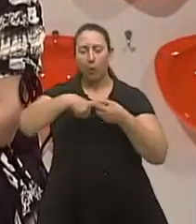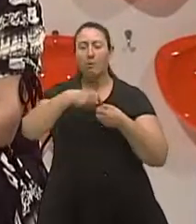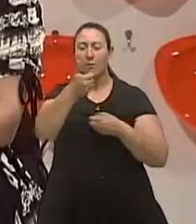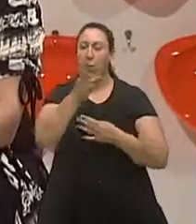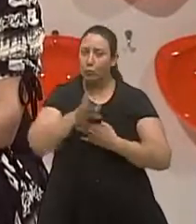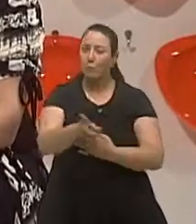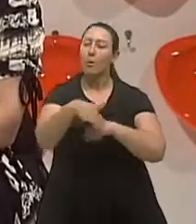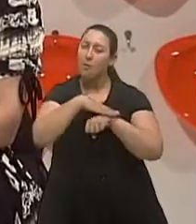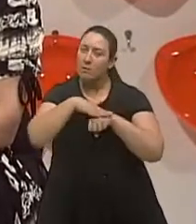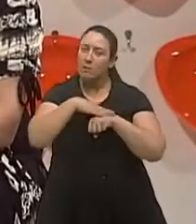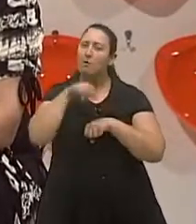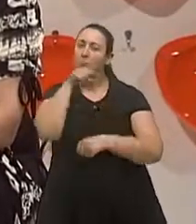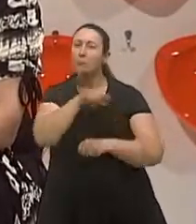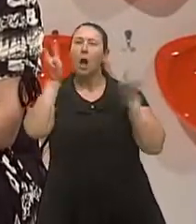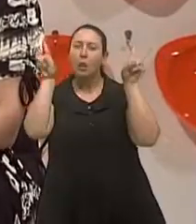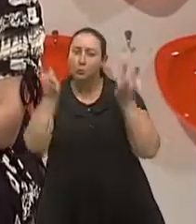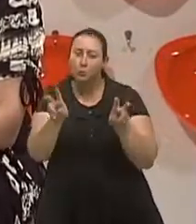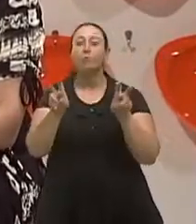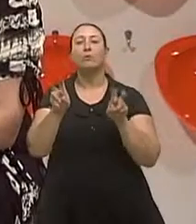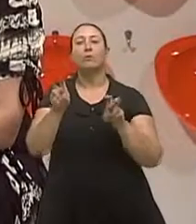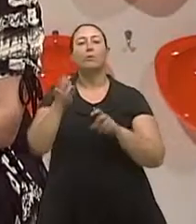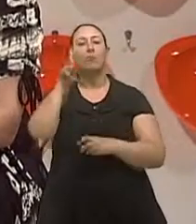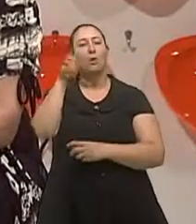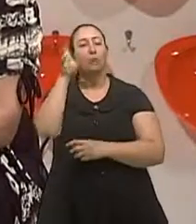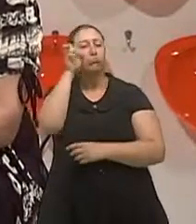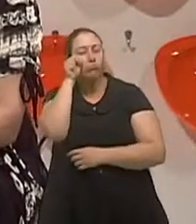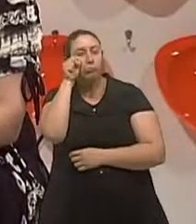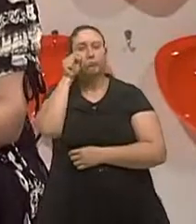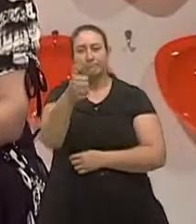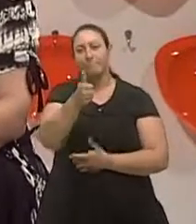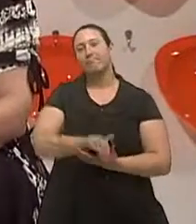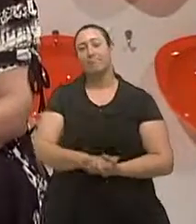para falar mais sobre este assunto, apneia do sono.